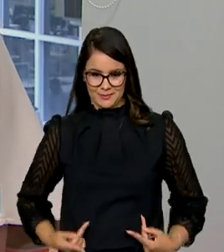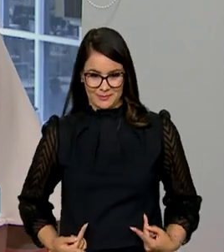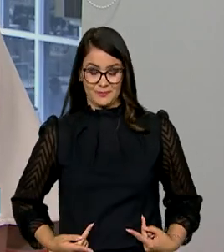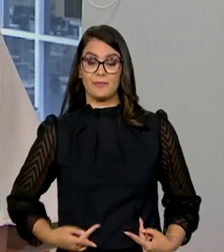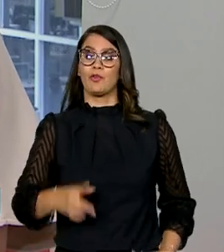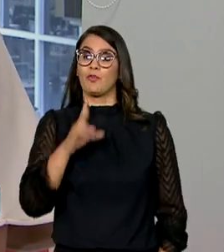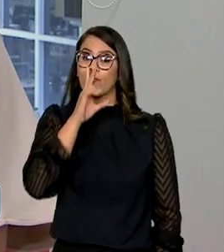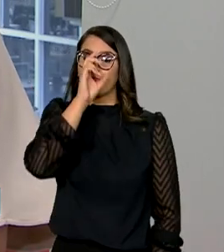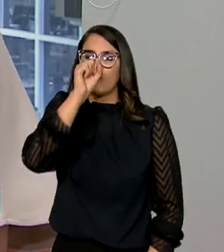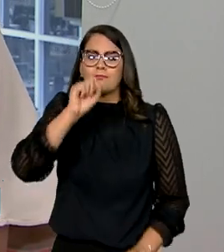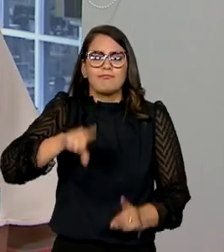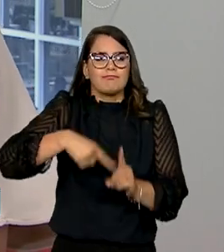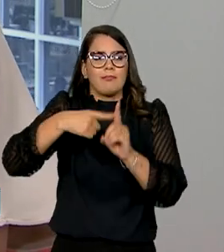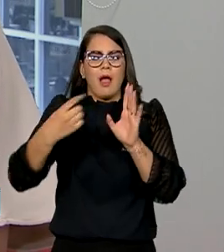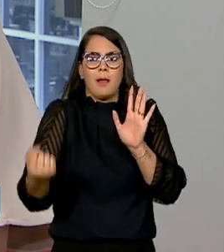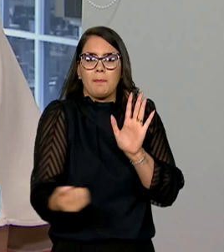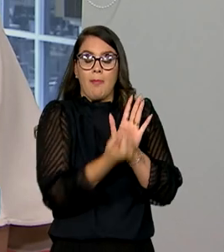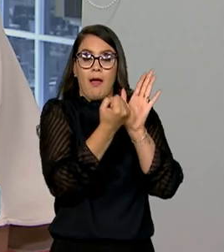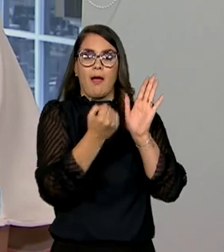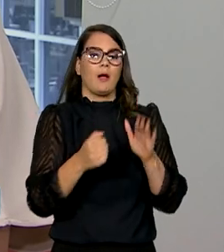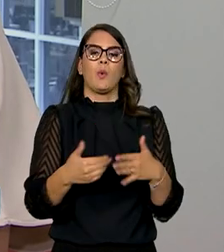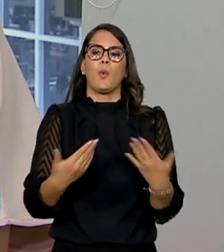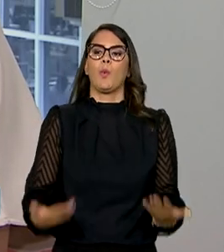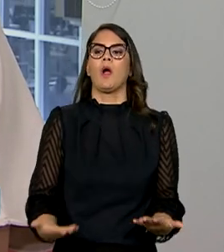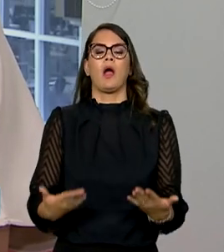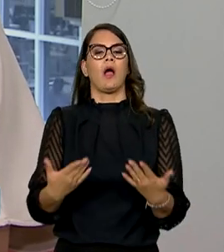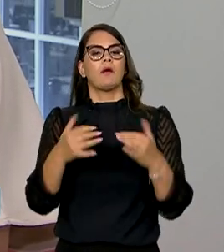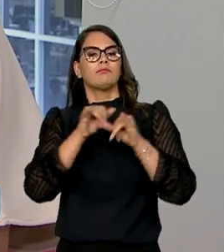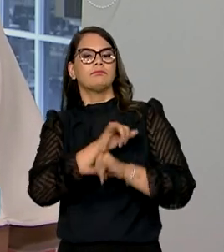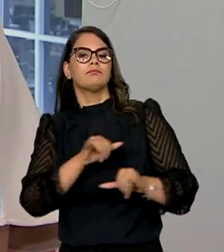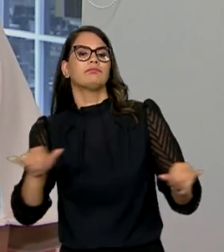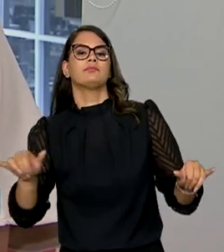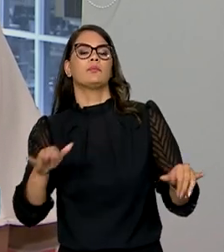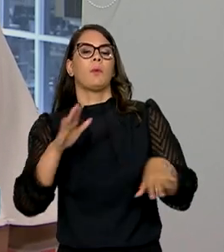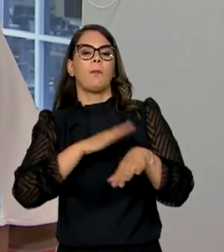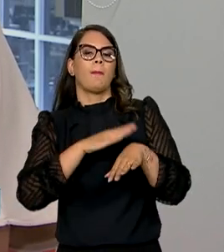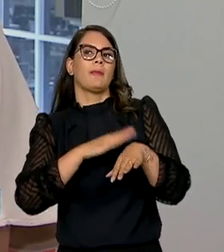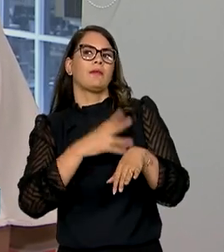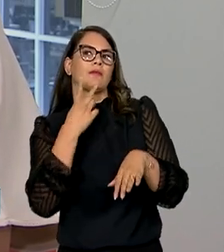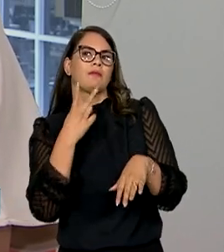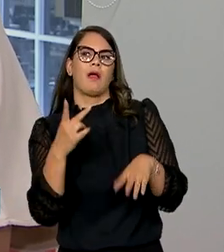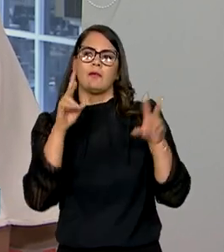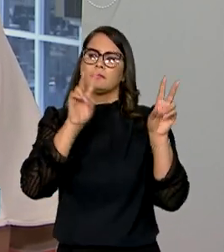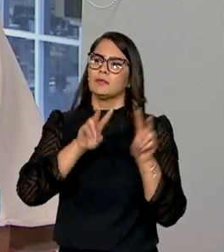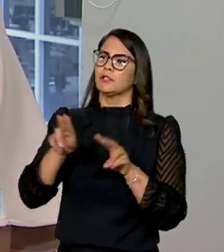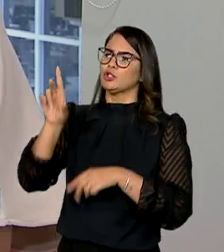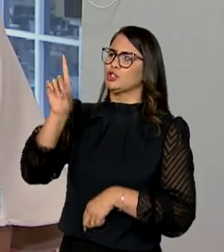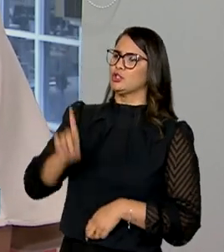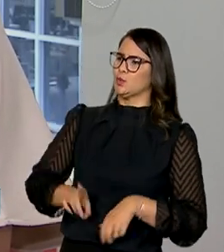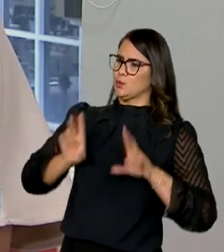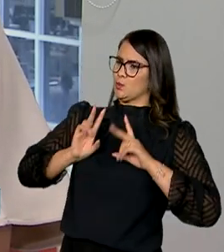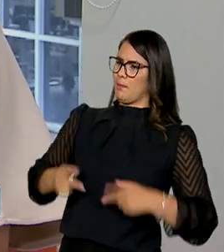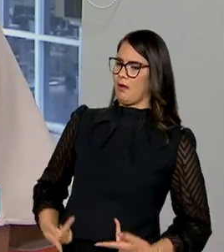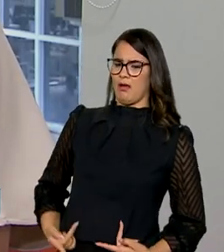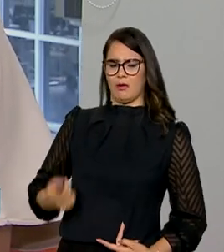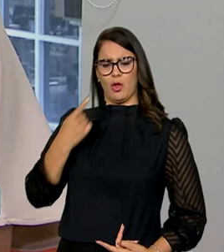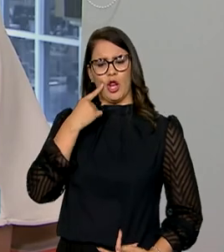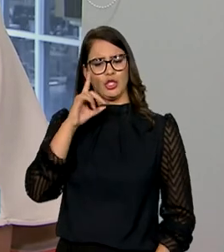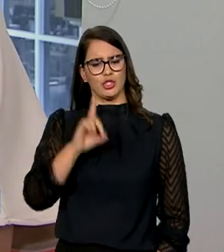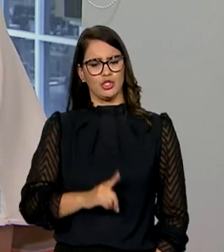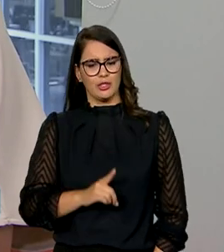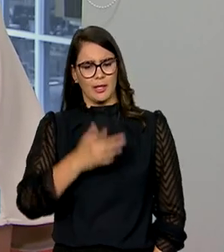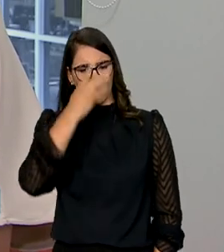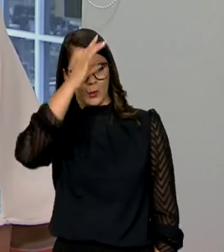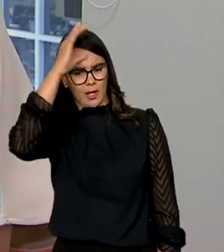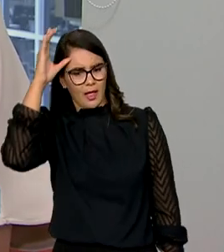fortalece uma marca, qual é a reputação dessa marca quando você olha para os direitos humanos, quando você olha para os direitos do